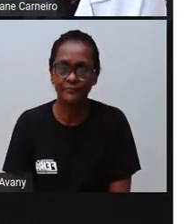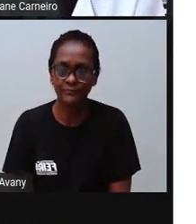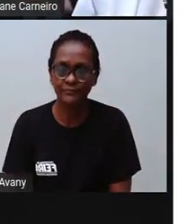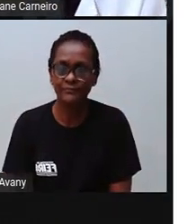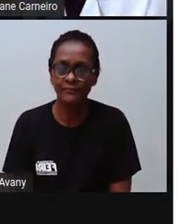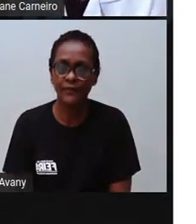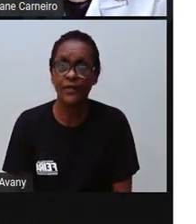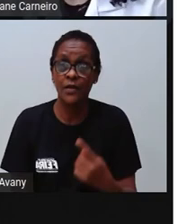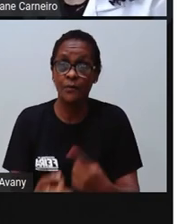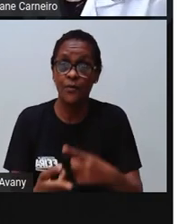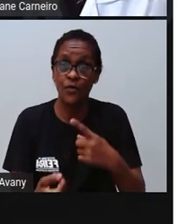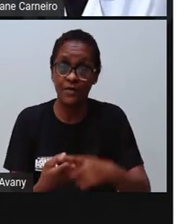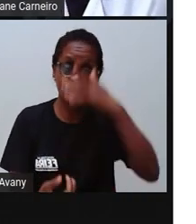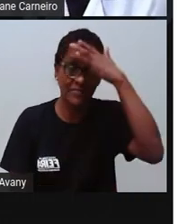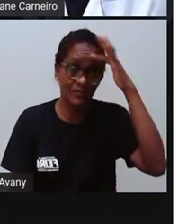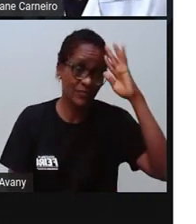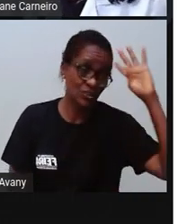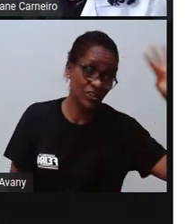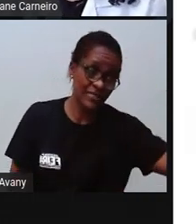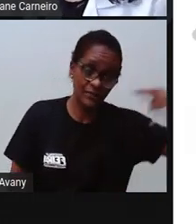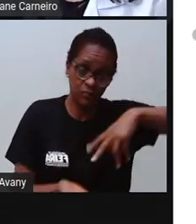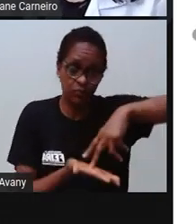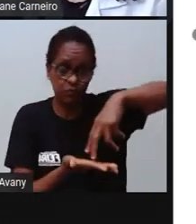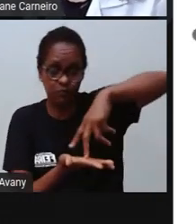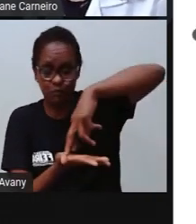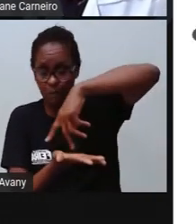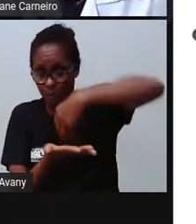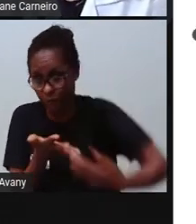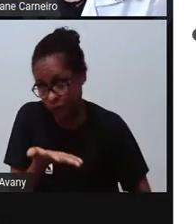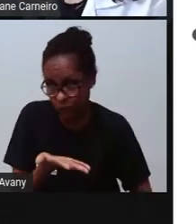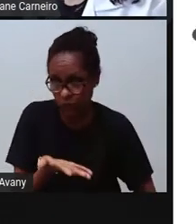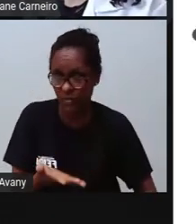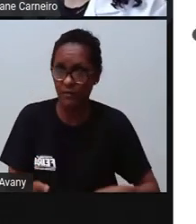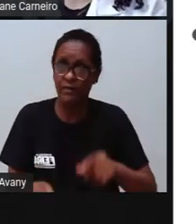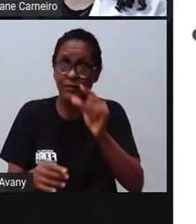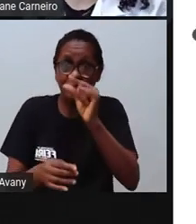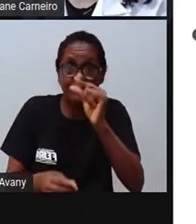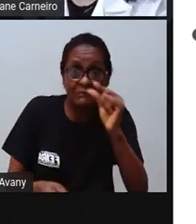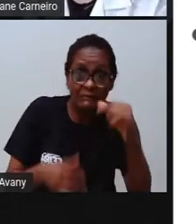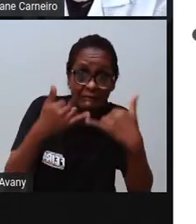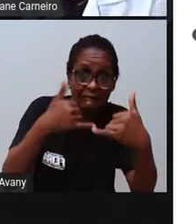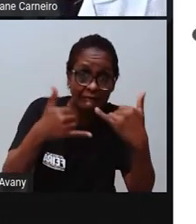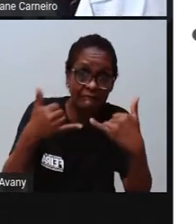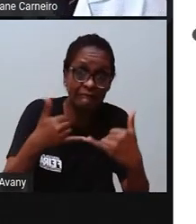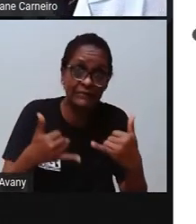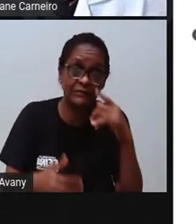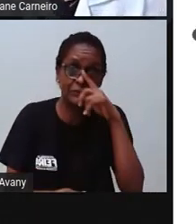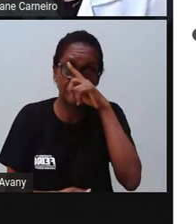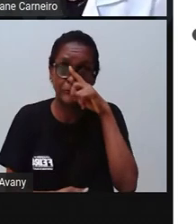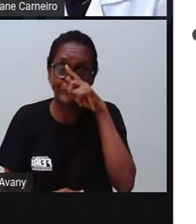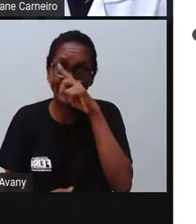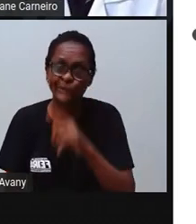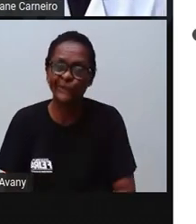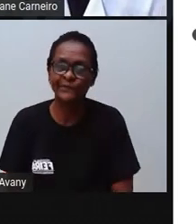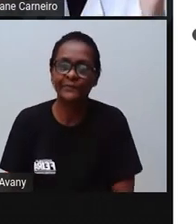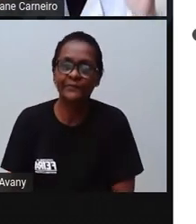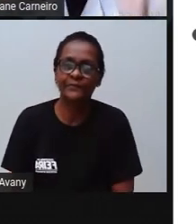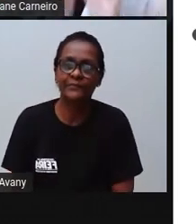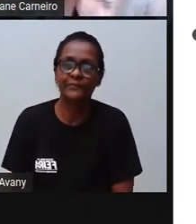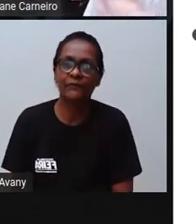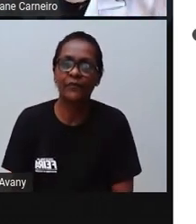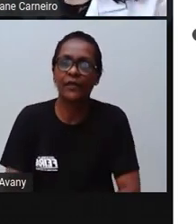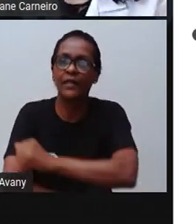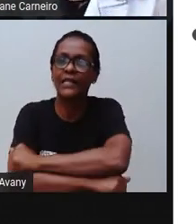escorregue, não assuste o pé. Certo? E a janela também. Se tiver janela, o ideal é que tenha